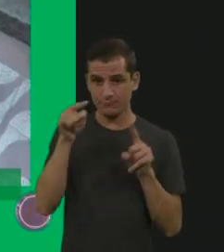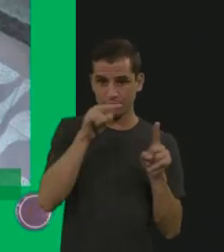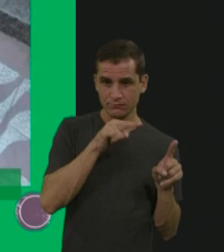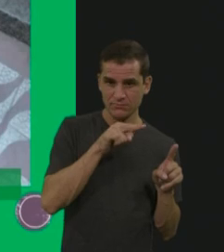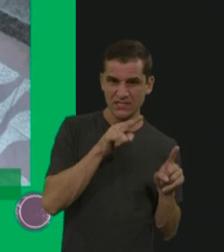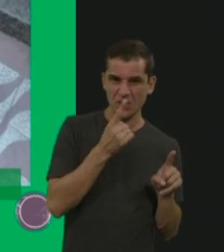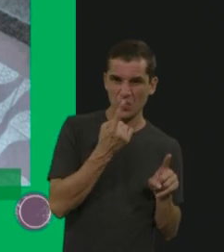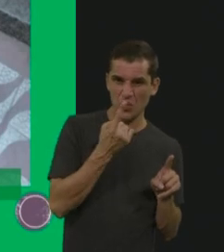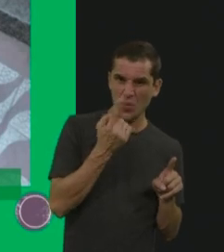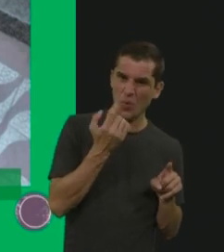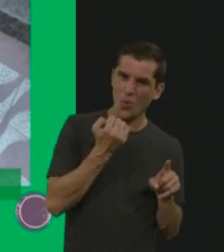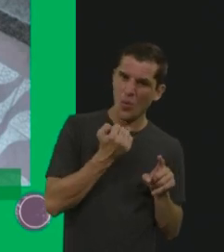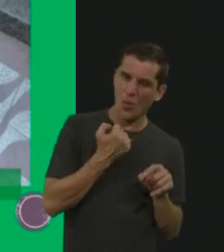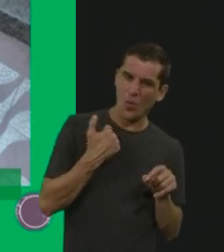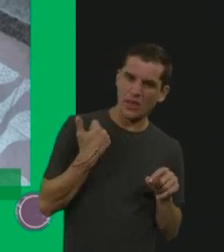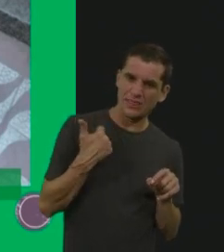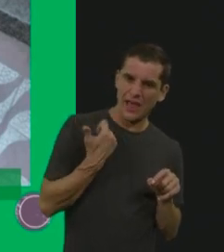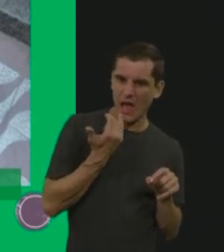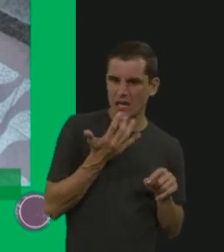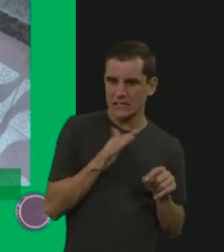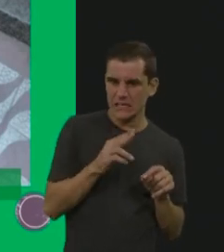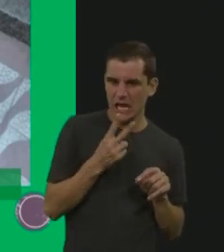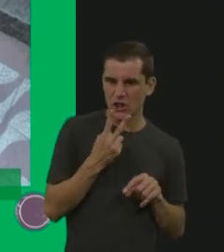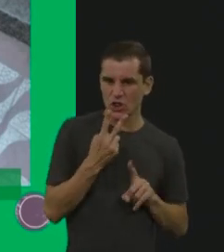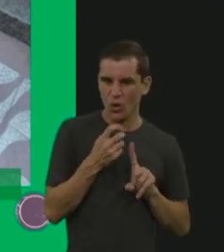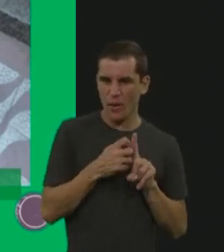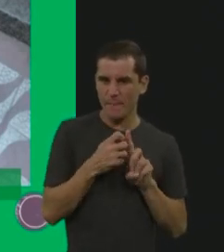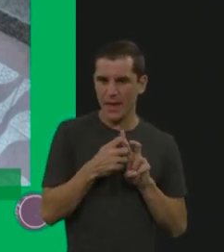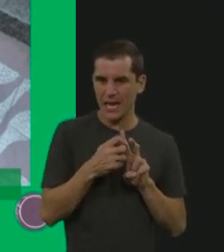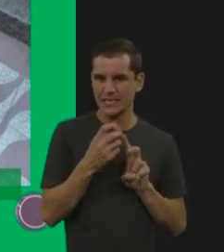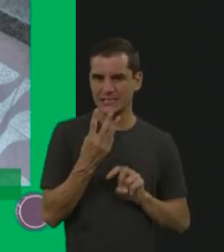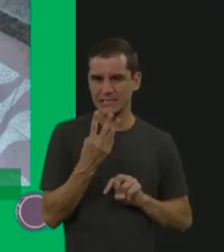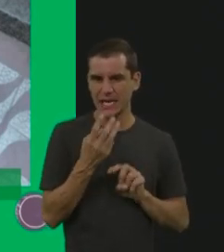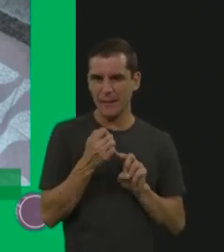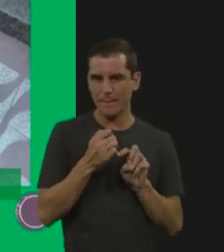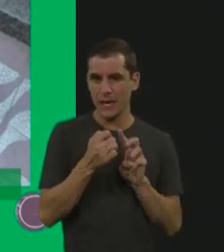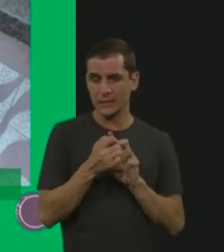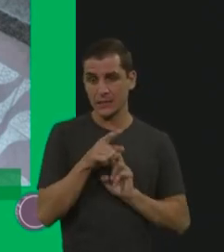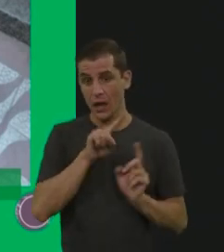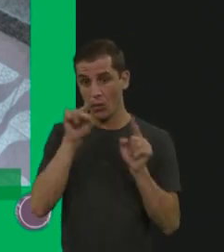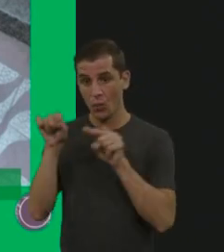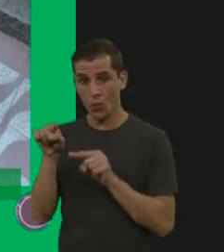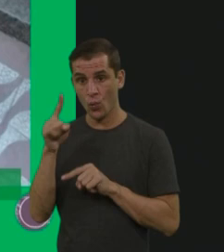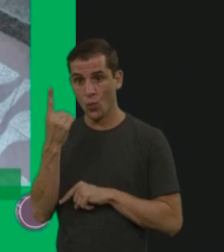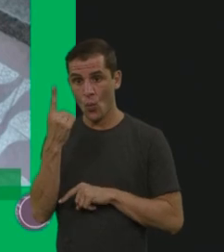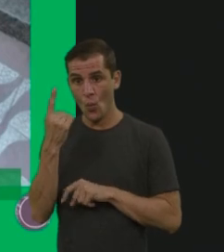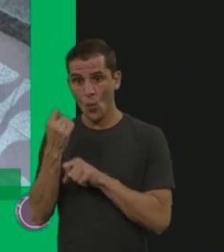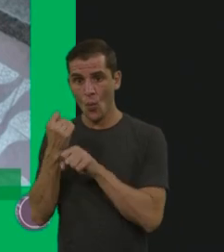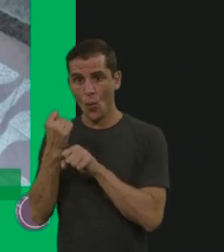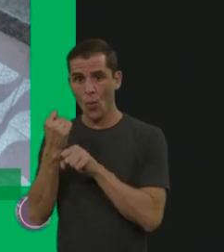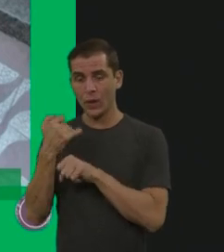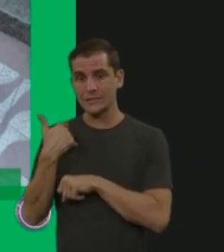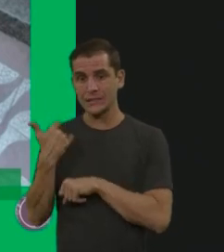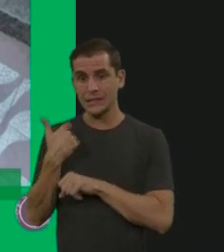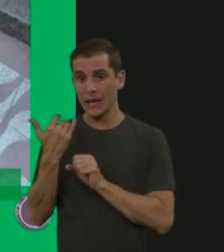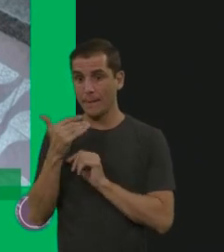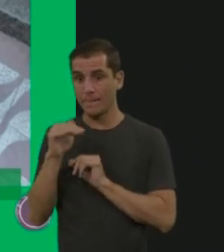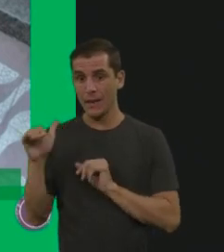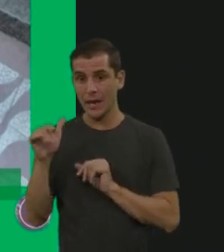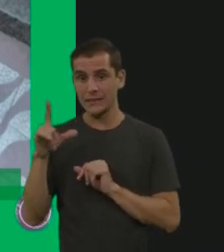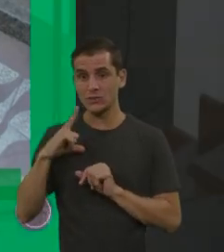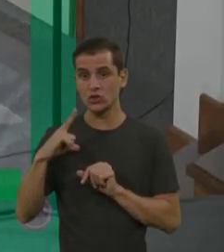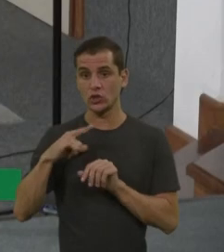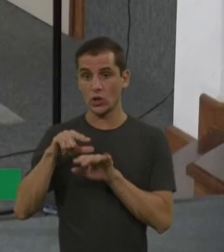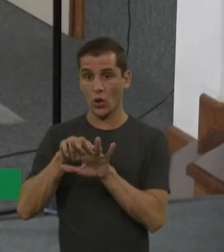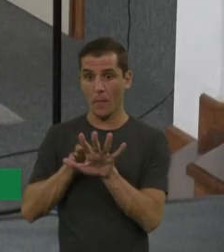não tinha mudança muito de fenógeno, pra não ser um inchaço, né? Aí eu pedi pra trazer as fotos, né? E, assim, visivelmente, ela tinha contraturas em mãos,